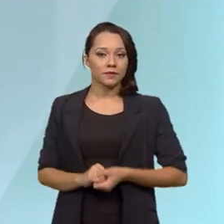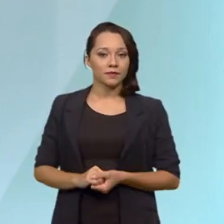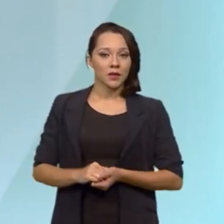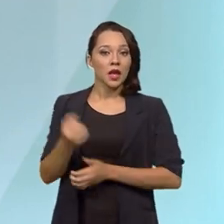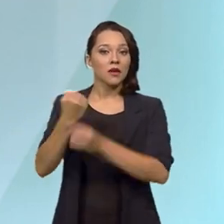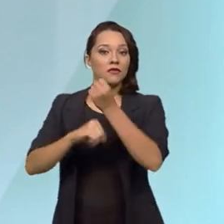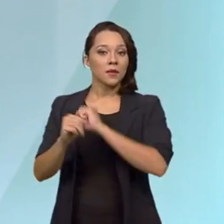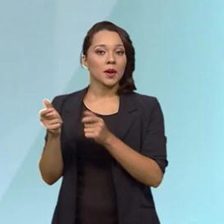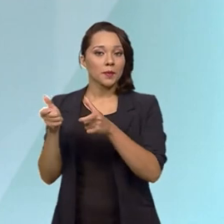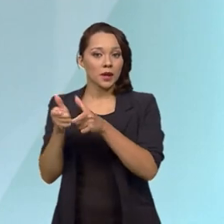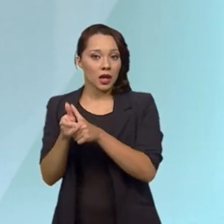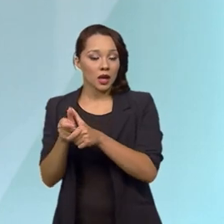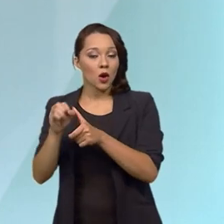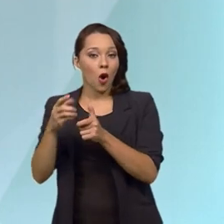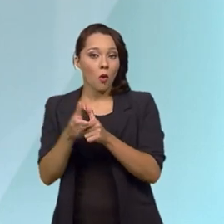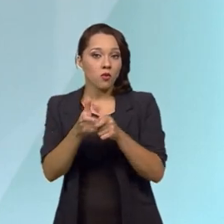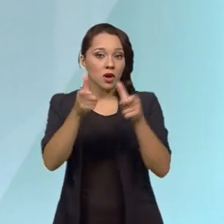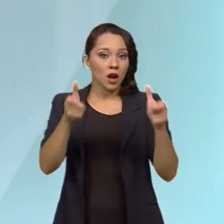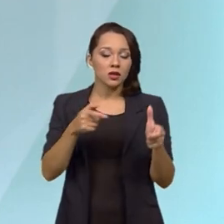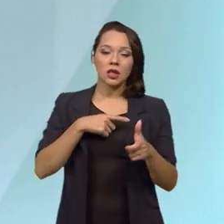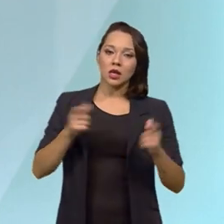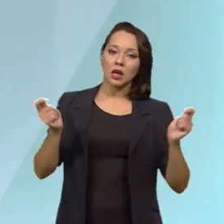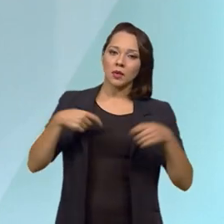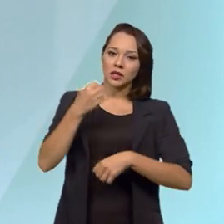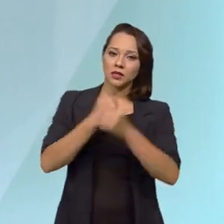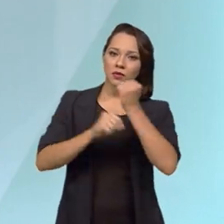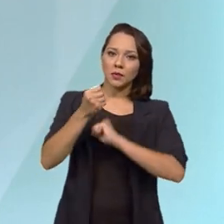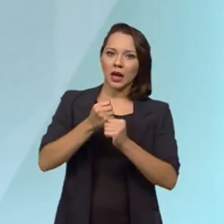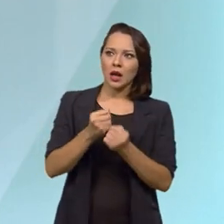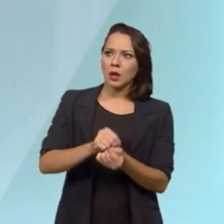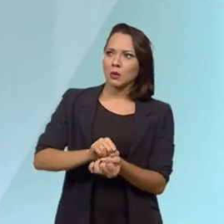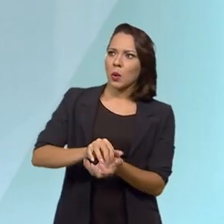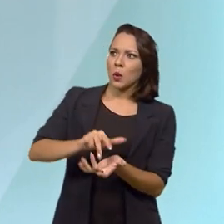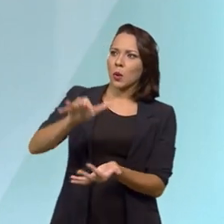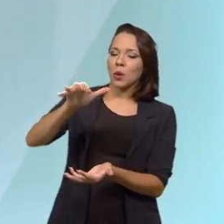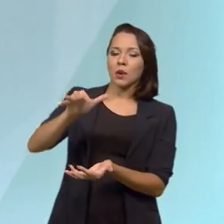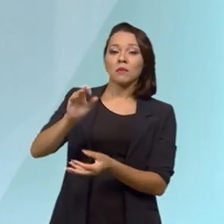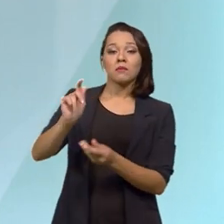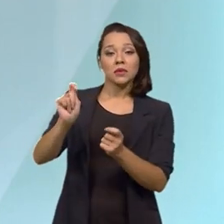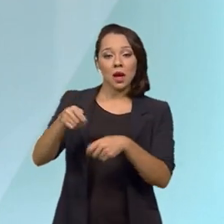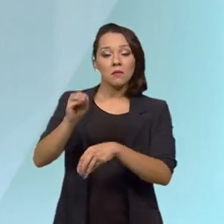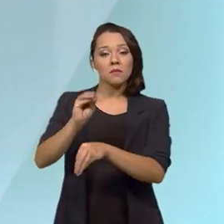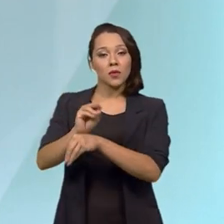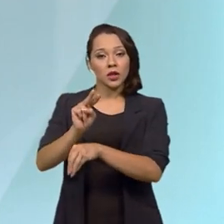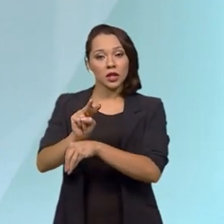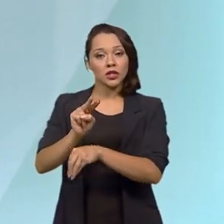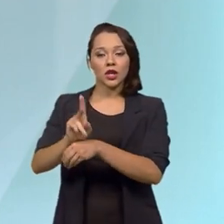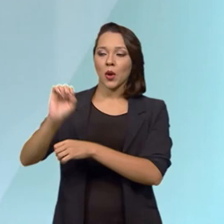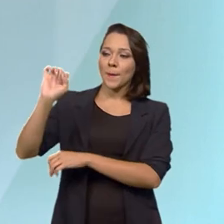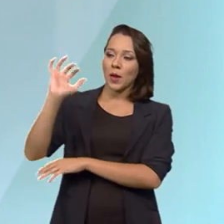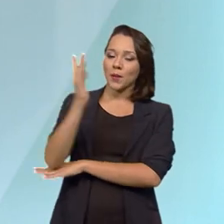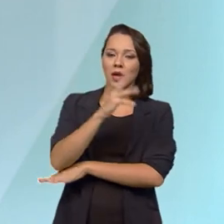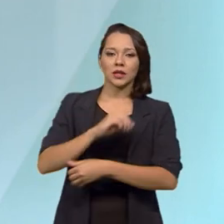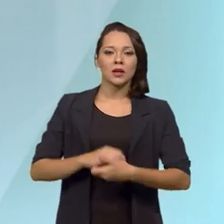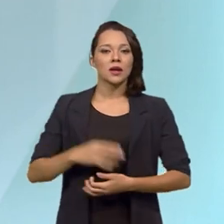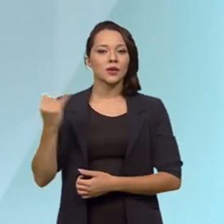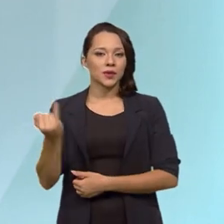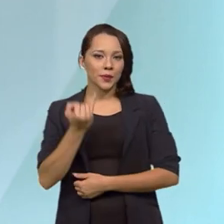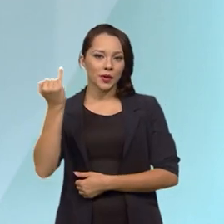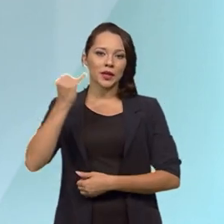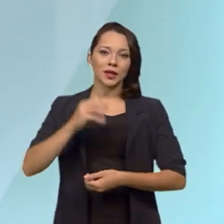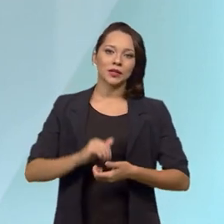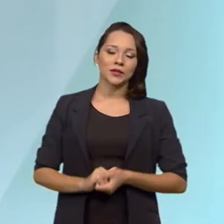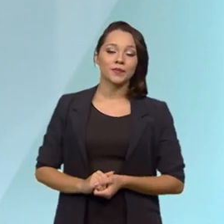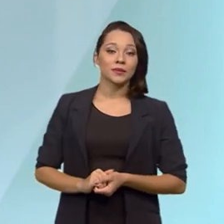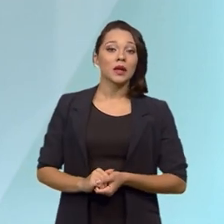grande produtor tem a capacidade de produzir muito, protegendo o meio ambiente, reduzindo as suas emissões. Isso é bastante importante.